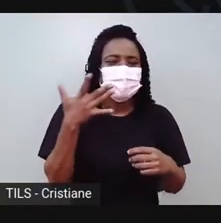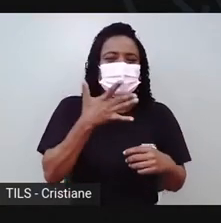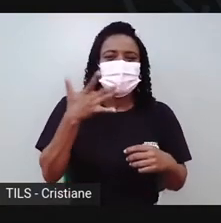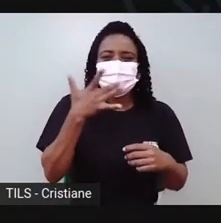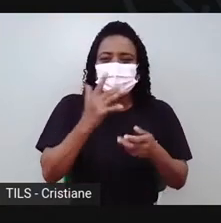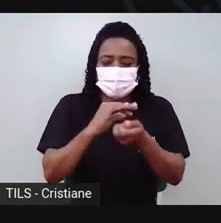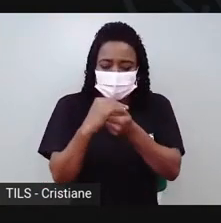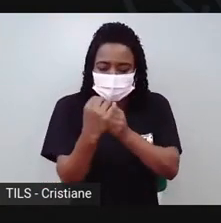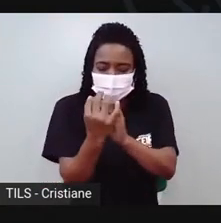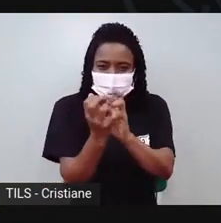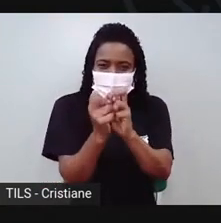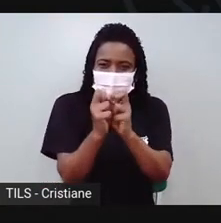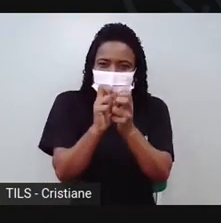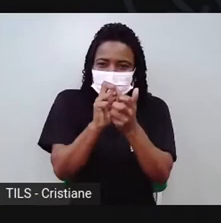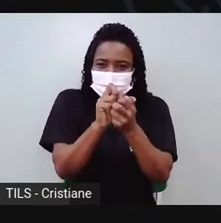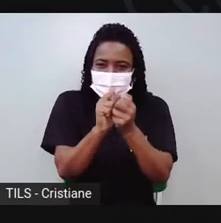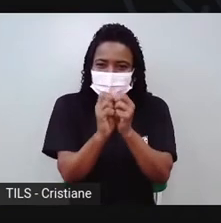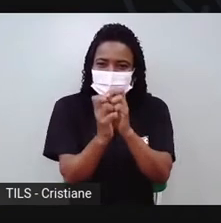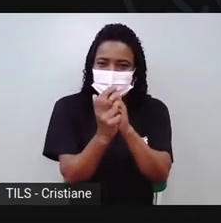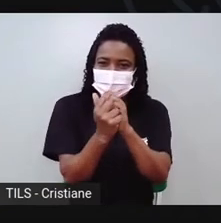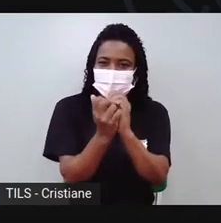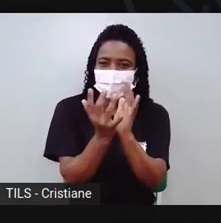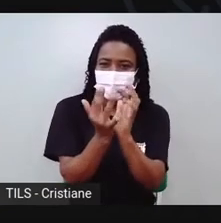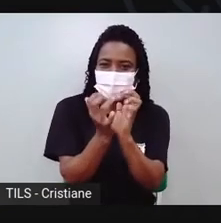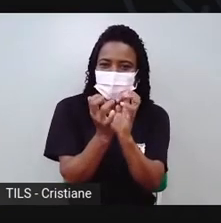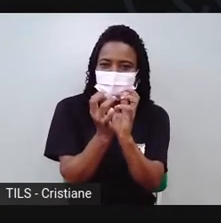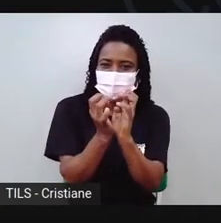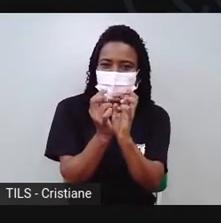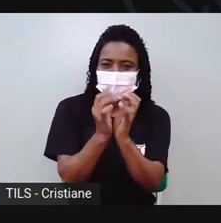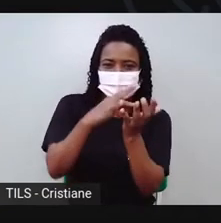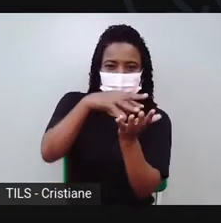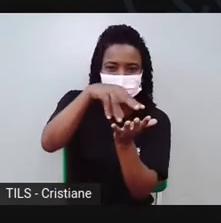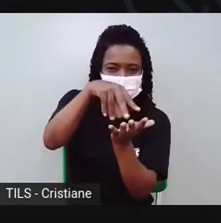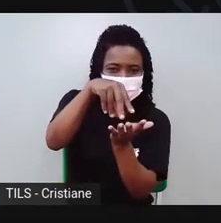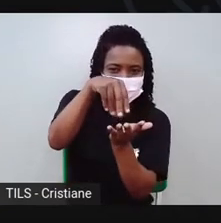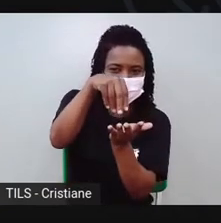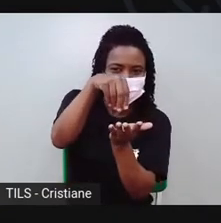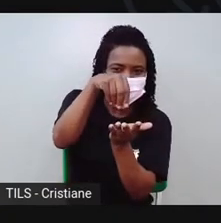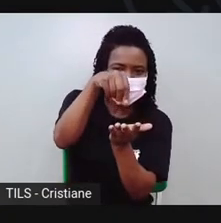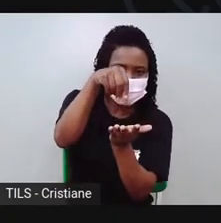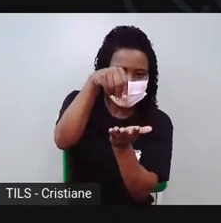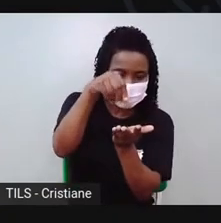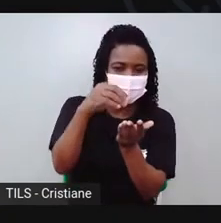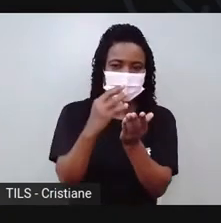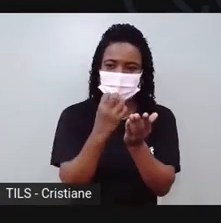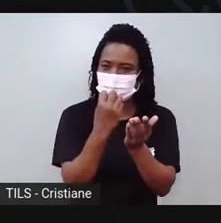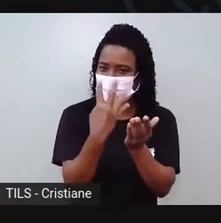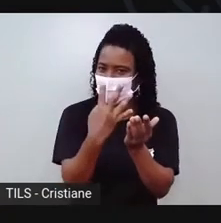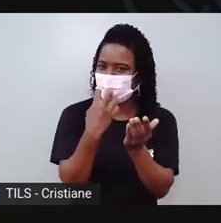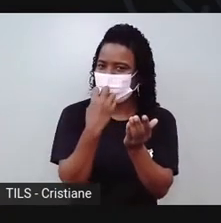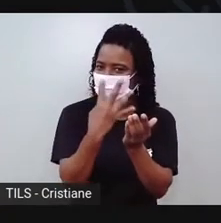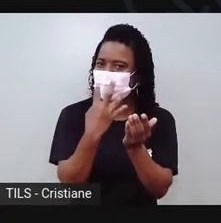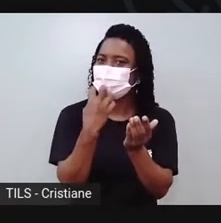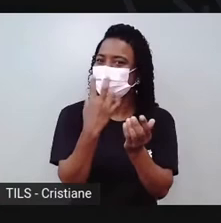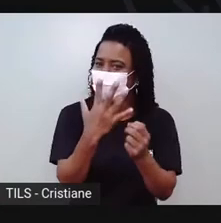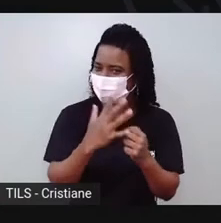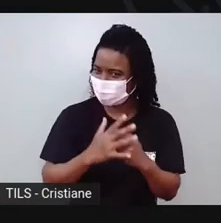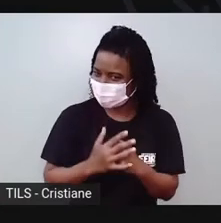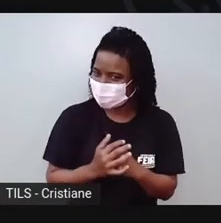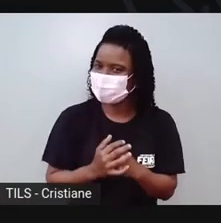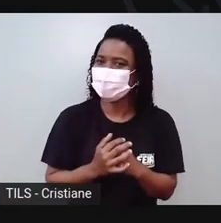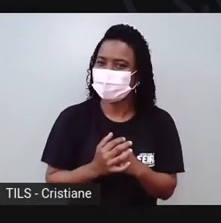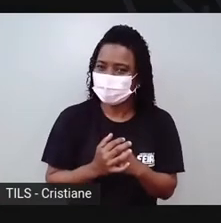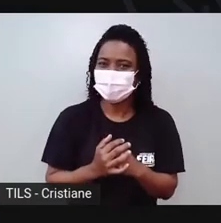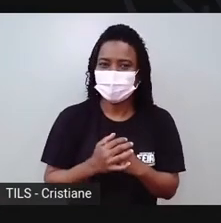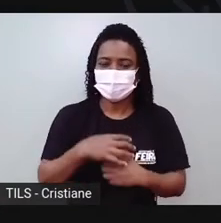O barro, os dedinhos, mexendo assim na argila. Muito bom. A sensação muito boa.